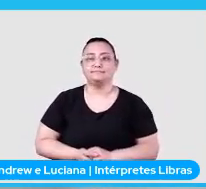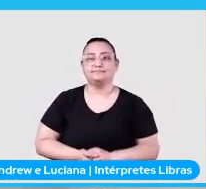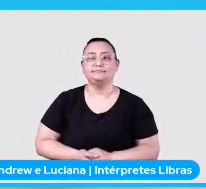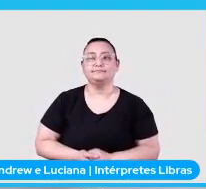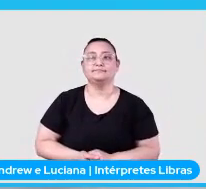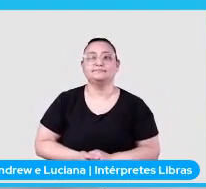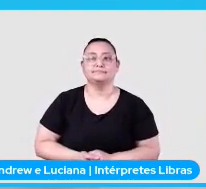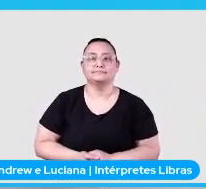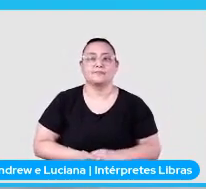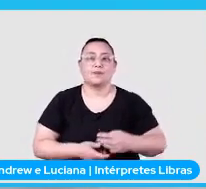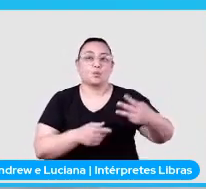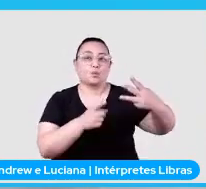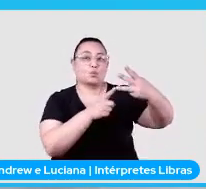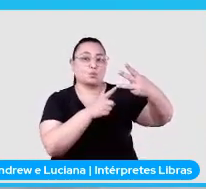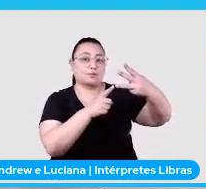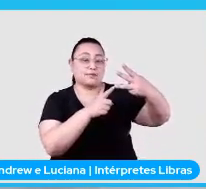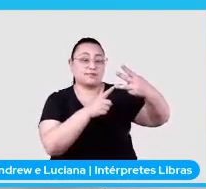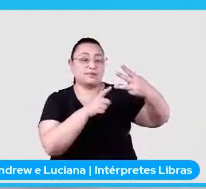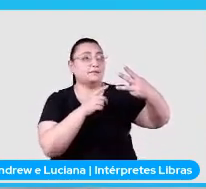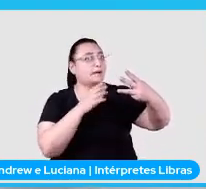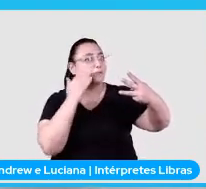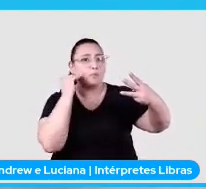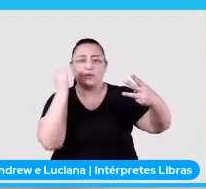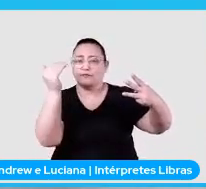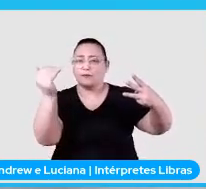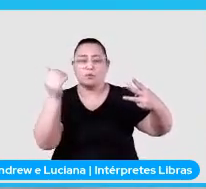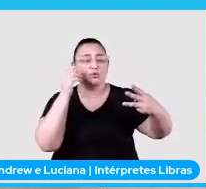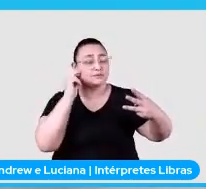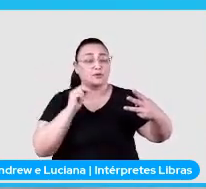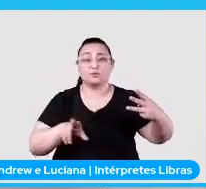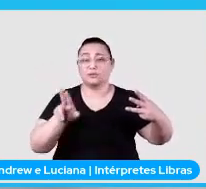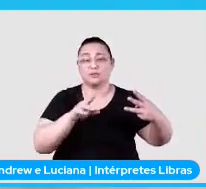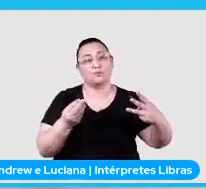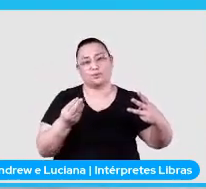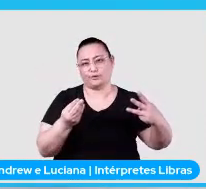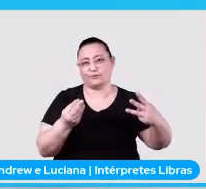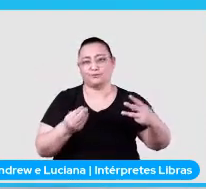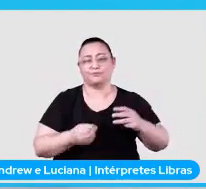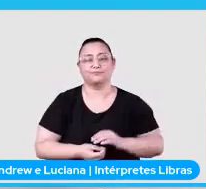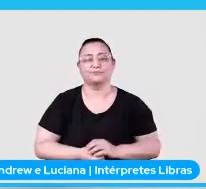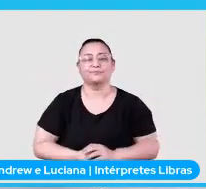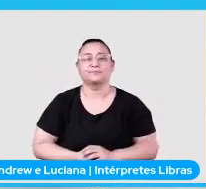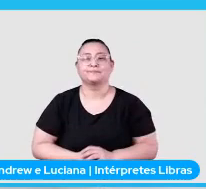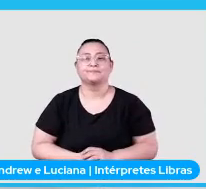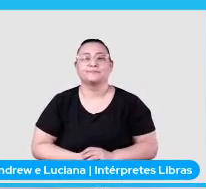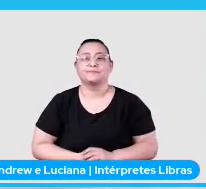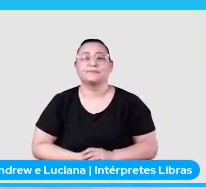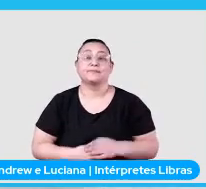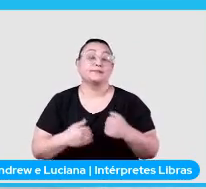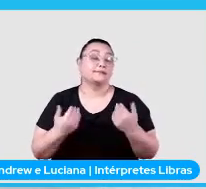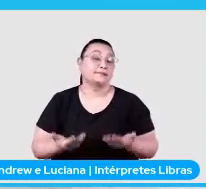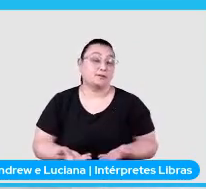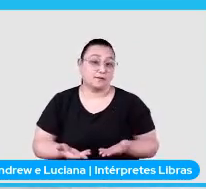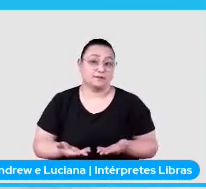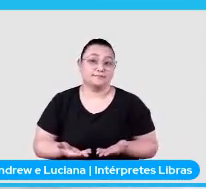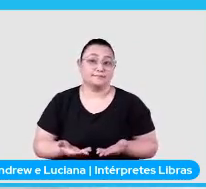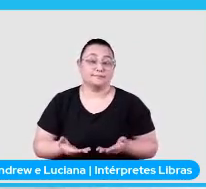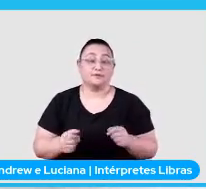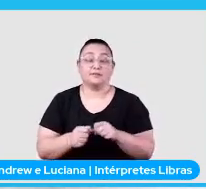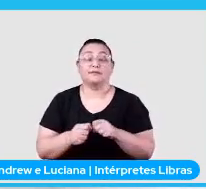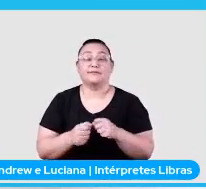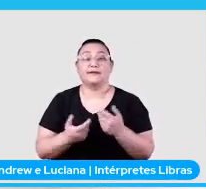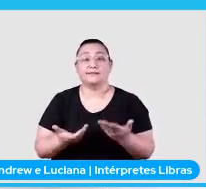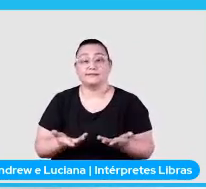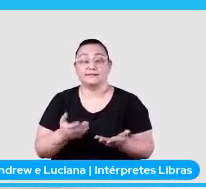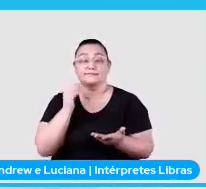principalmente com esse advento aí dos Transformers, a galera está usando muito essa biblioteca. E aí, e agora, o que é que fazemos?